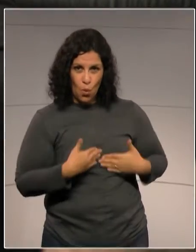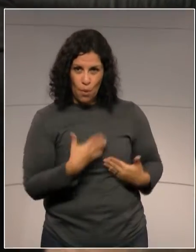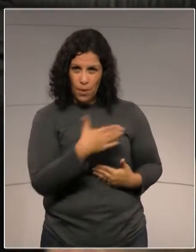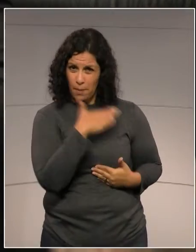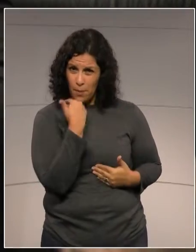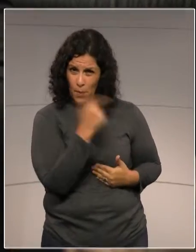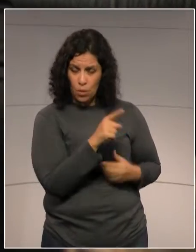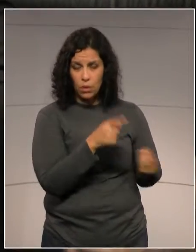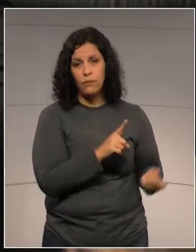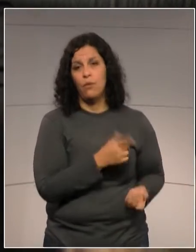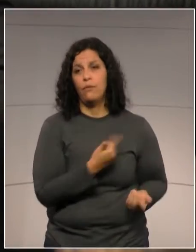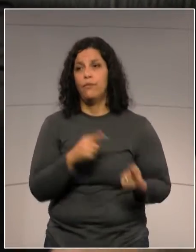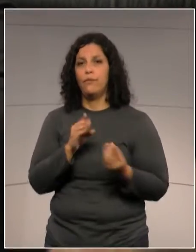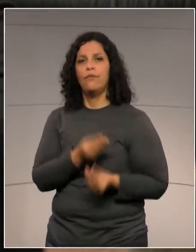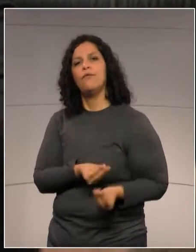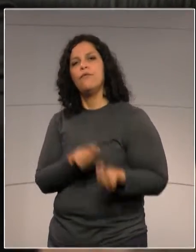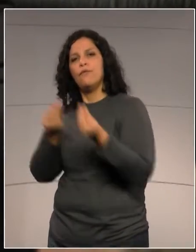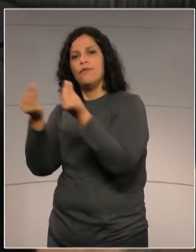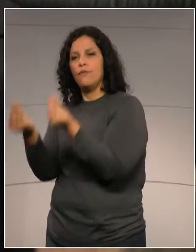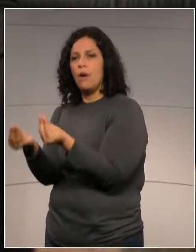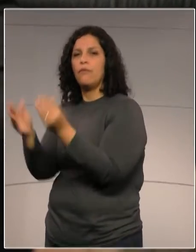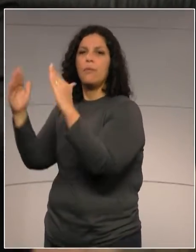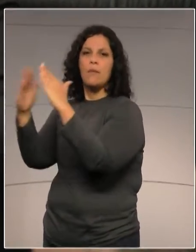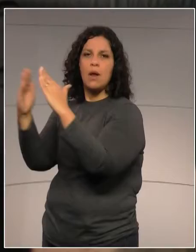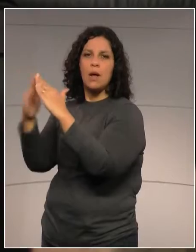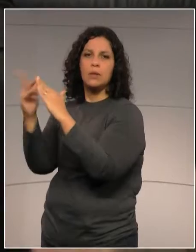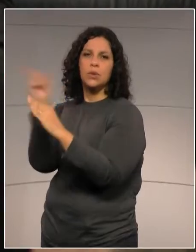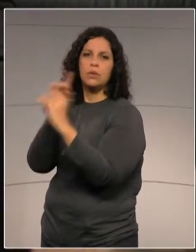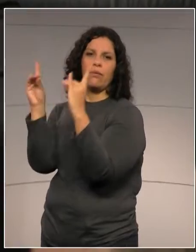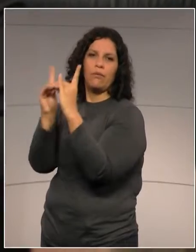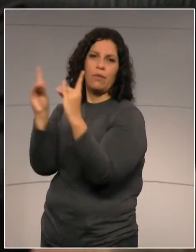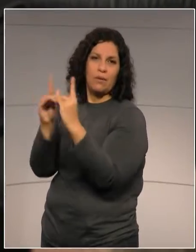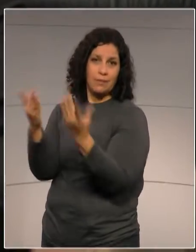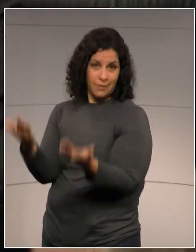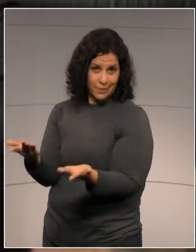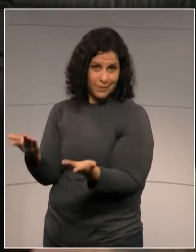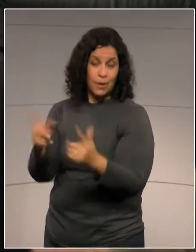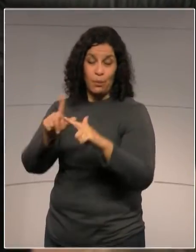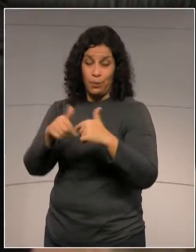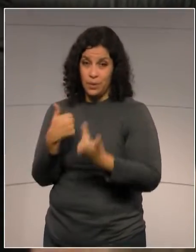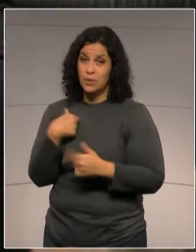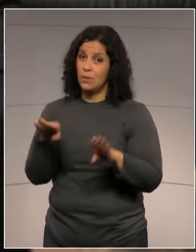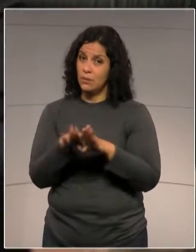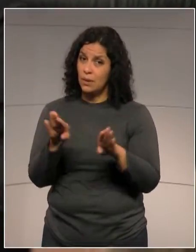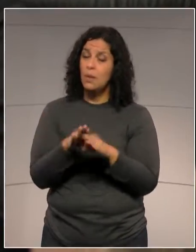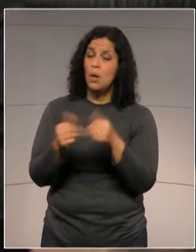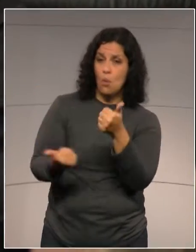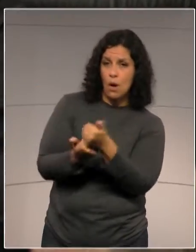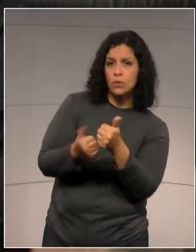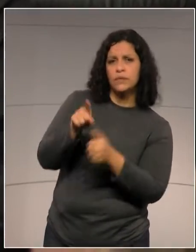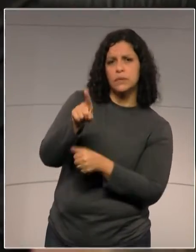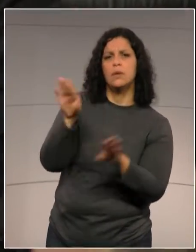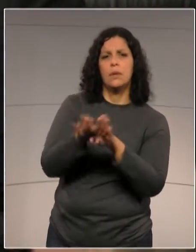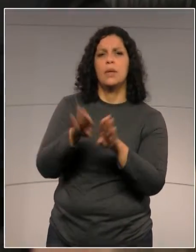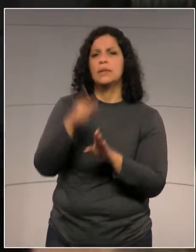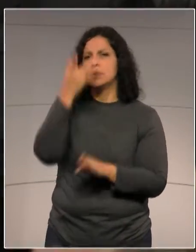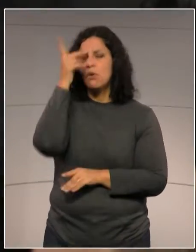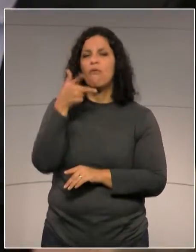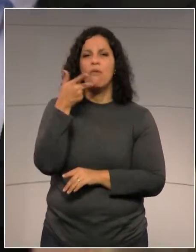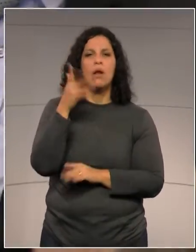é importante essa discussão pertinente e eu me solidarizo aí com o deputado e a todos também que falaram.